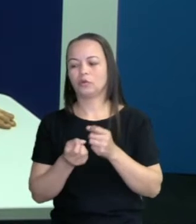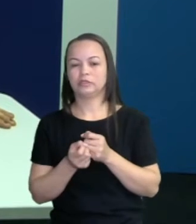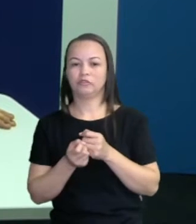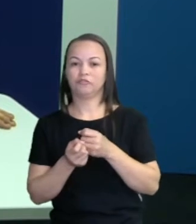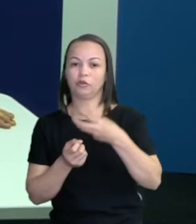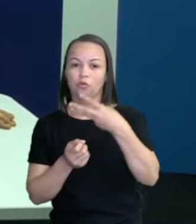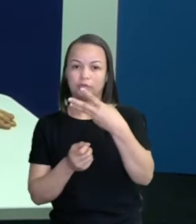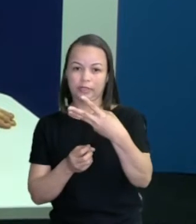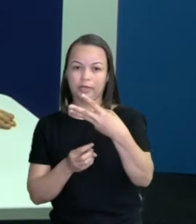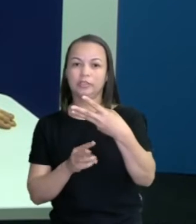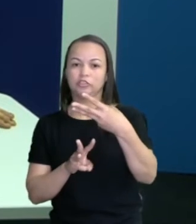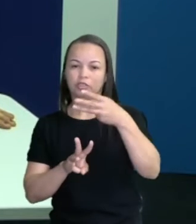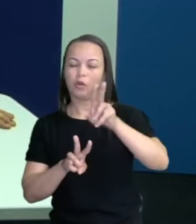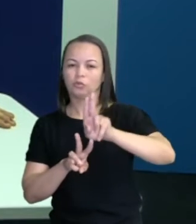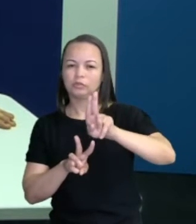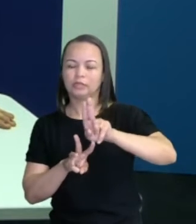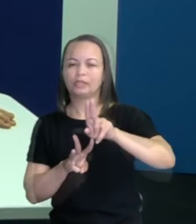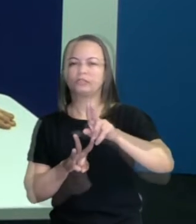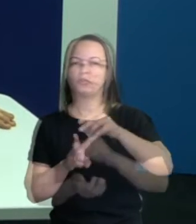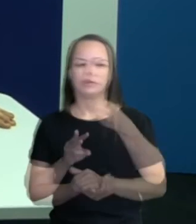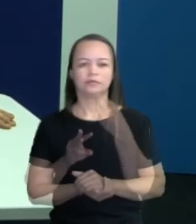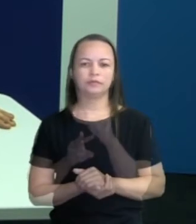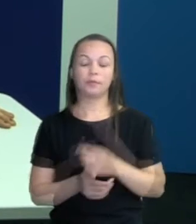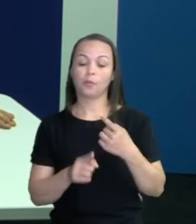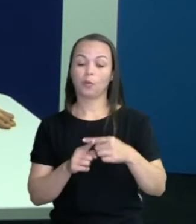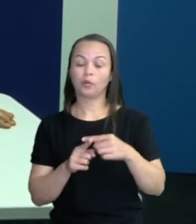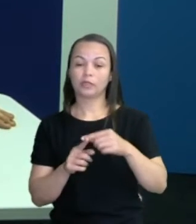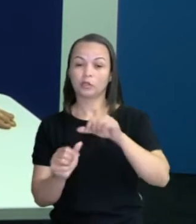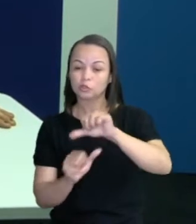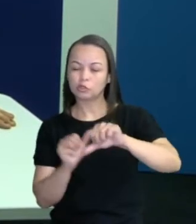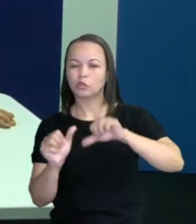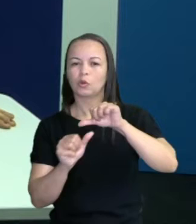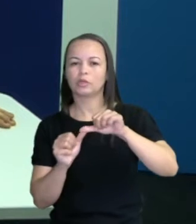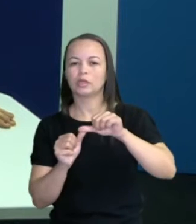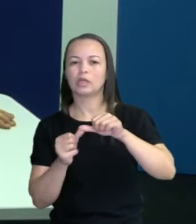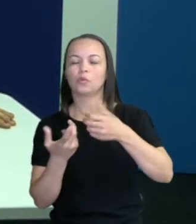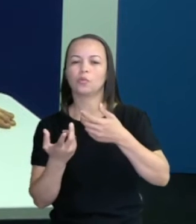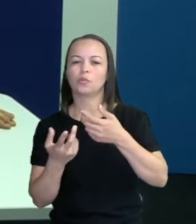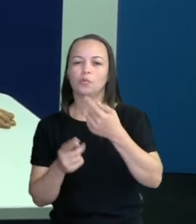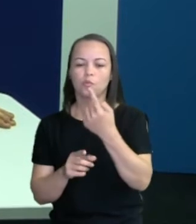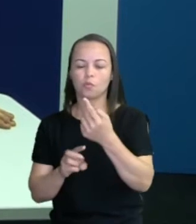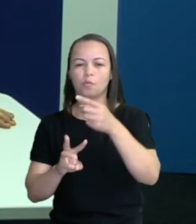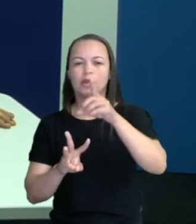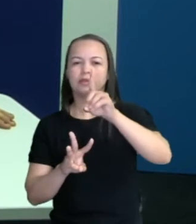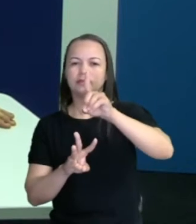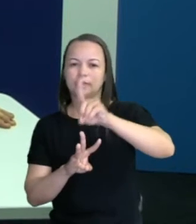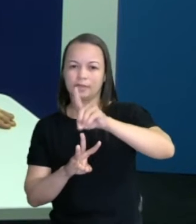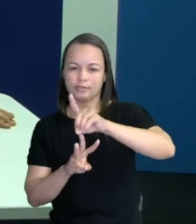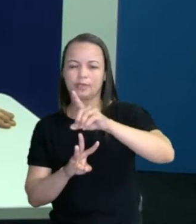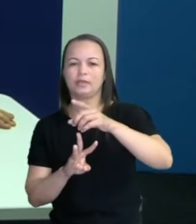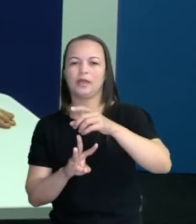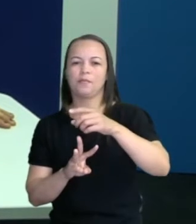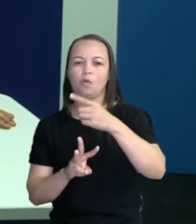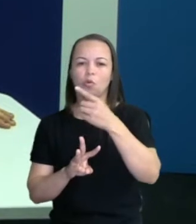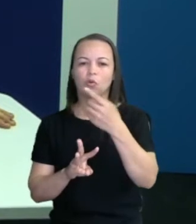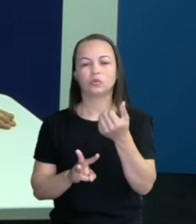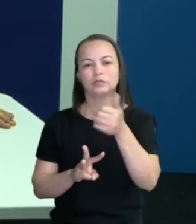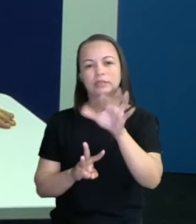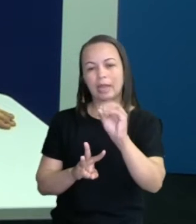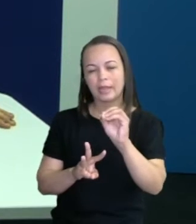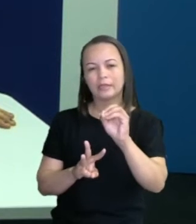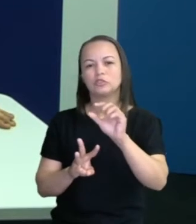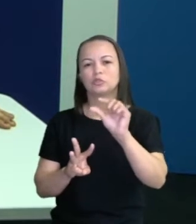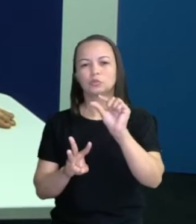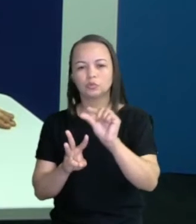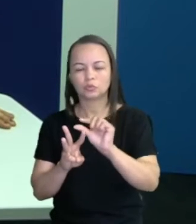ficou o 3. Sobraram 3 dezenas. Porque eu troquei uma das dezenas por 10 unidades. Fiquei apenas com